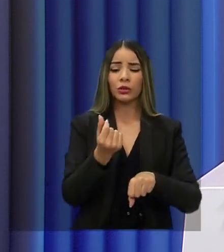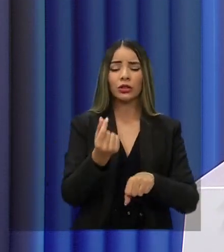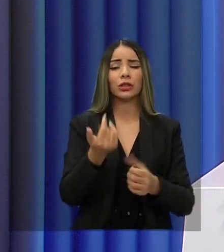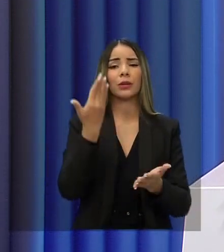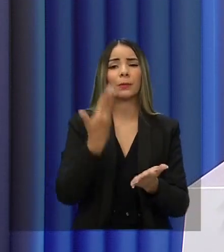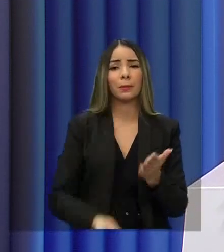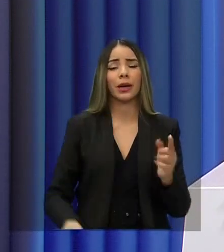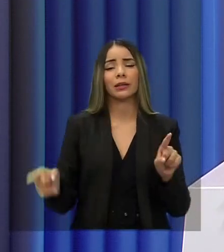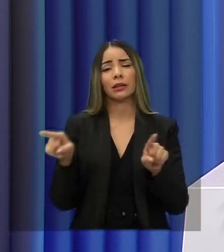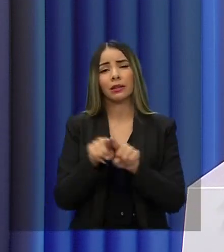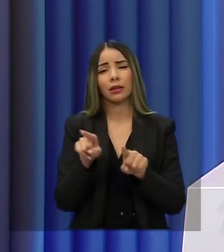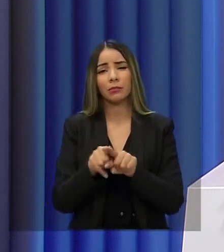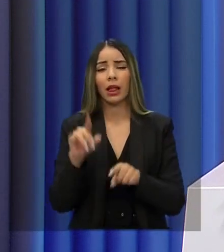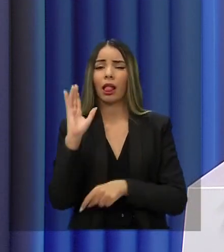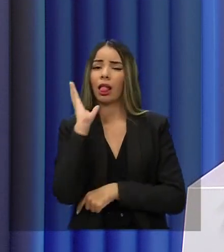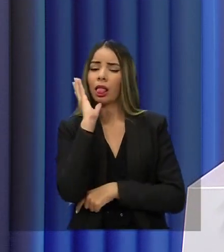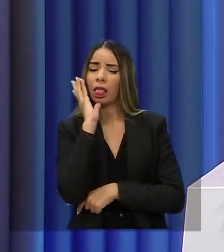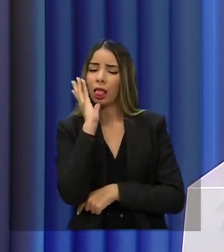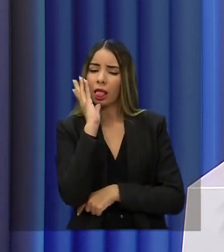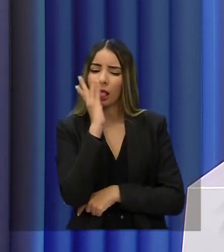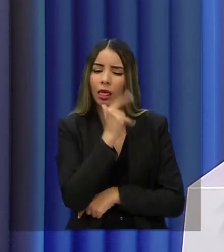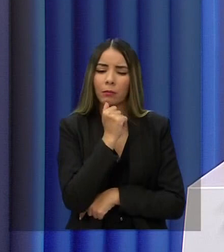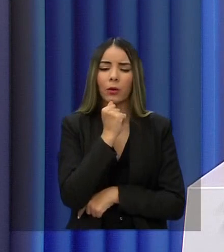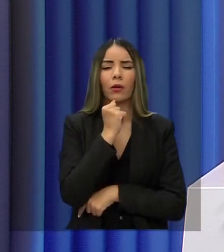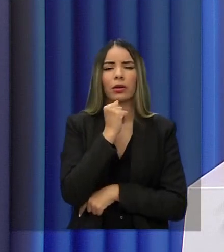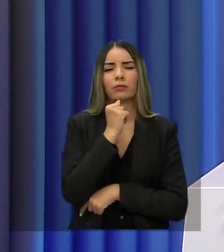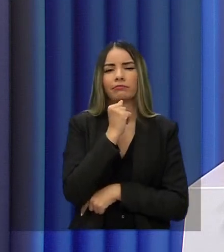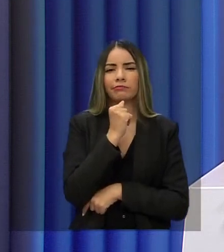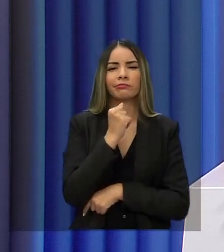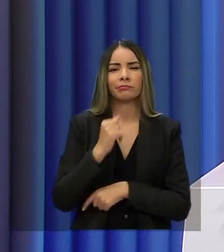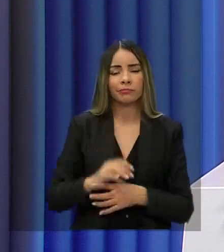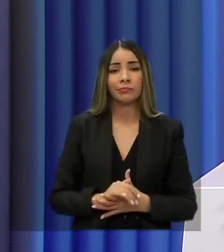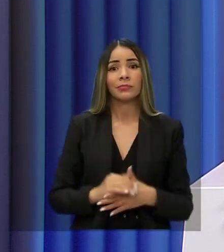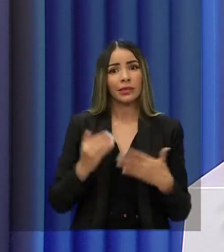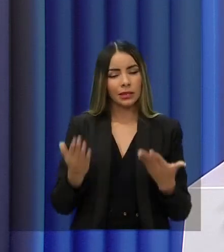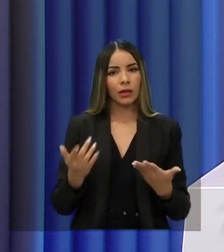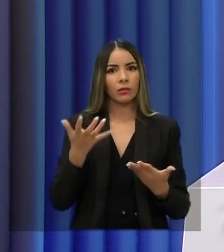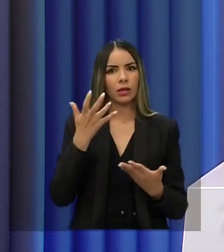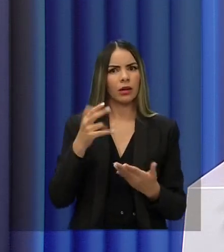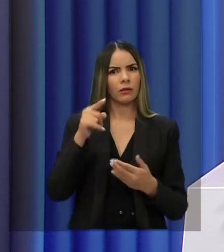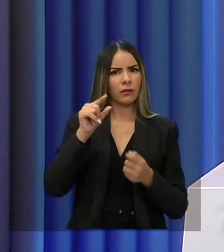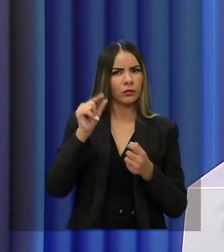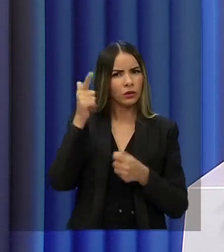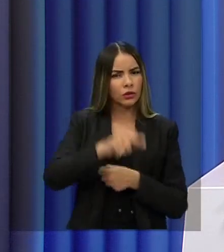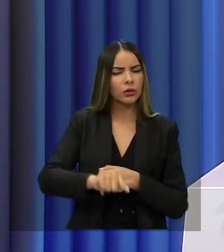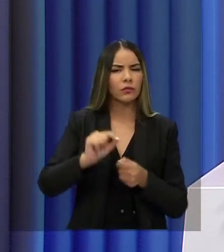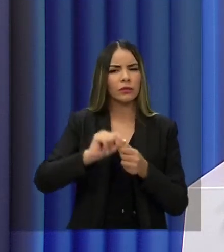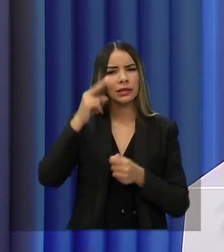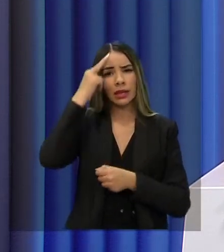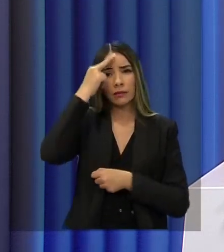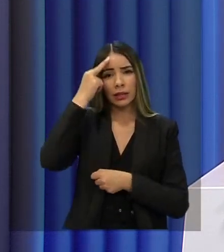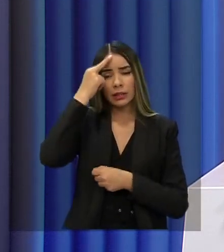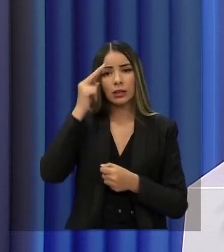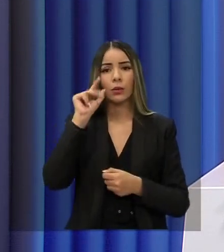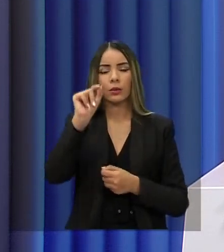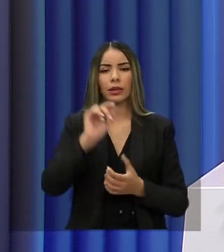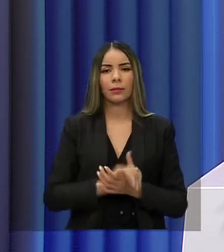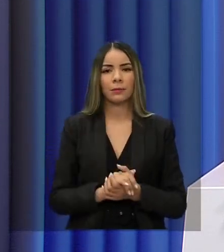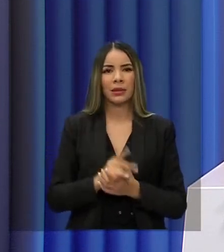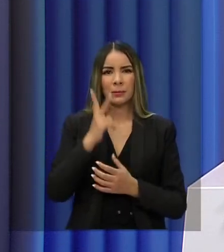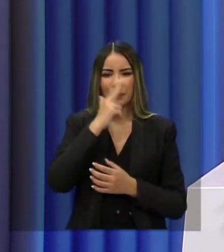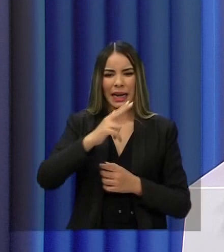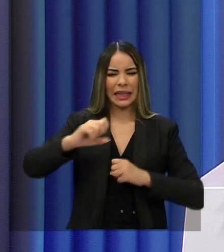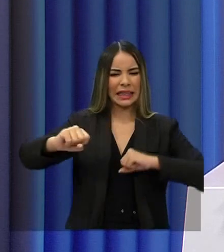e de lentidão para o benefício chegar para o povo. E quero, minha gente, também fazer uma reflexão mais uma vez, a tentativa de nacionalizar o